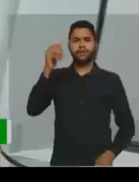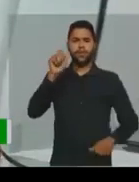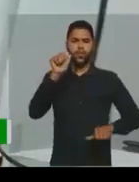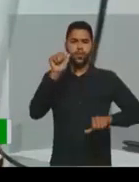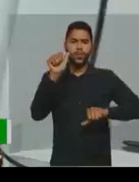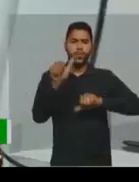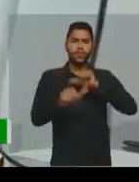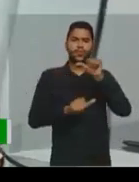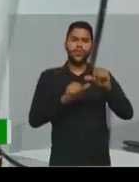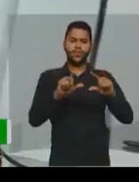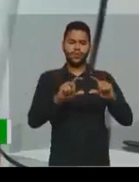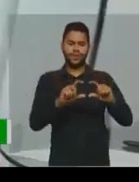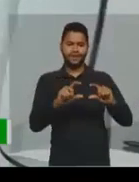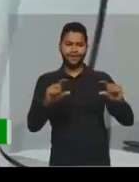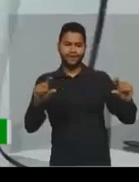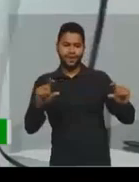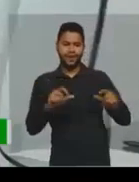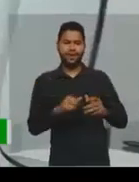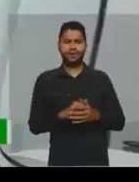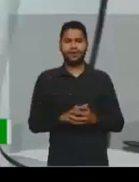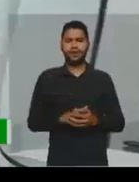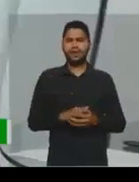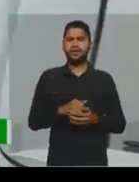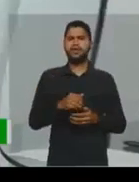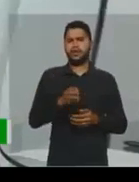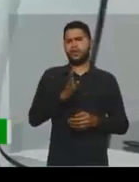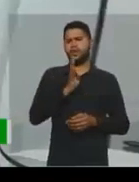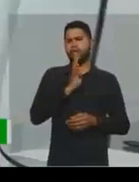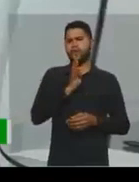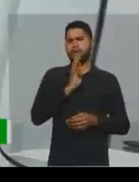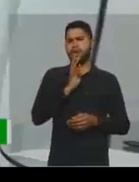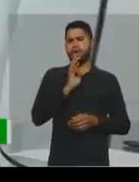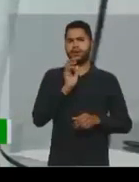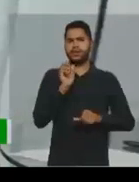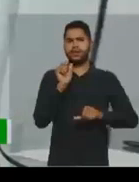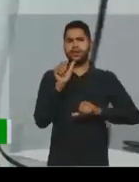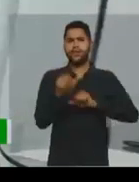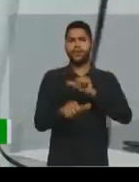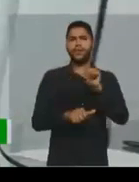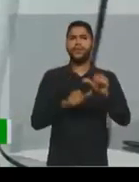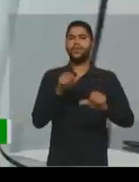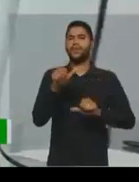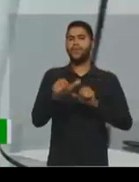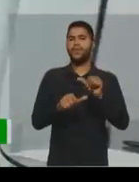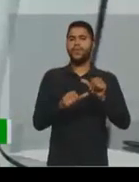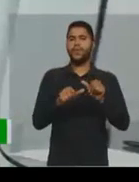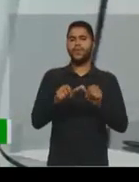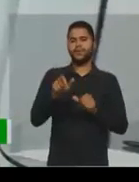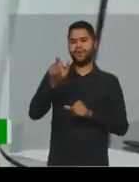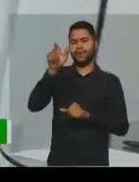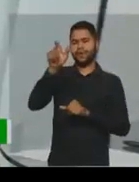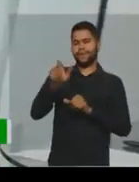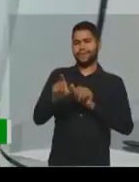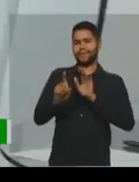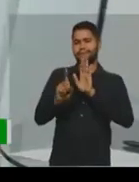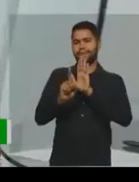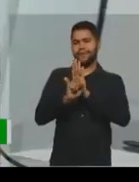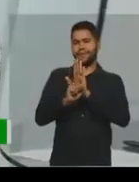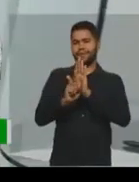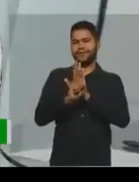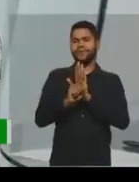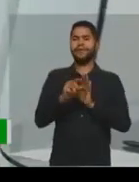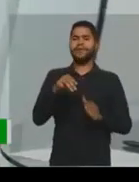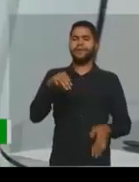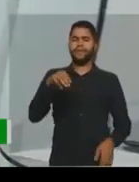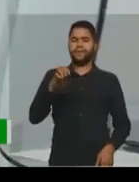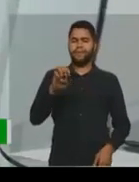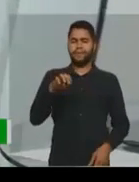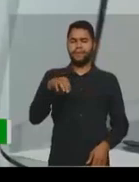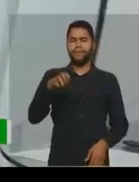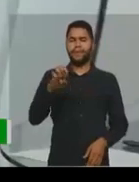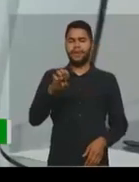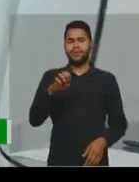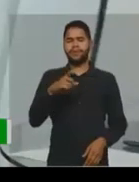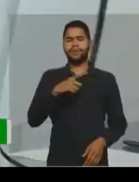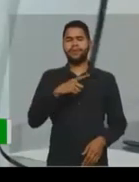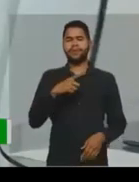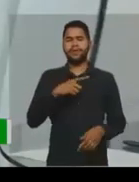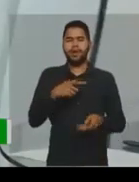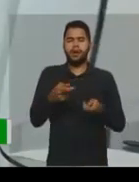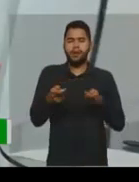Ou, às vezes, vem uma frase que a gente já conhece, aí muda a personagem, né? Então, o meme tem essa questão do